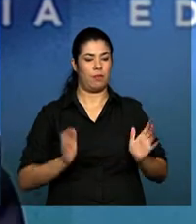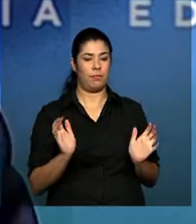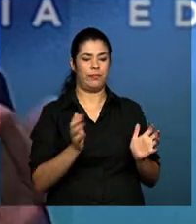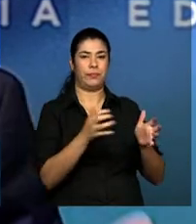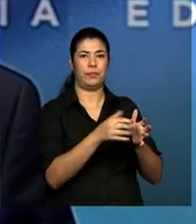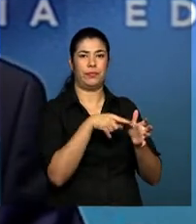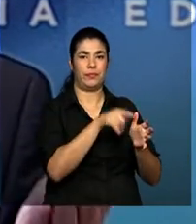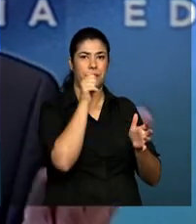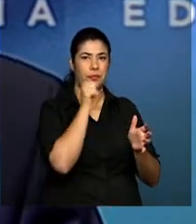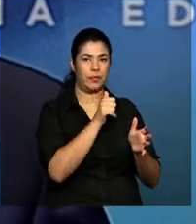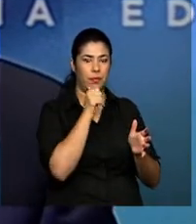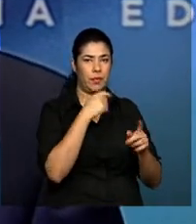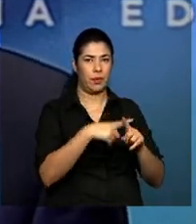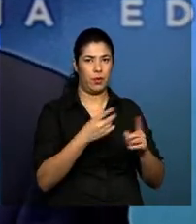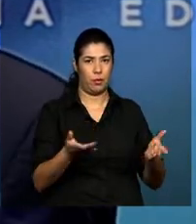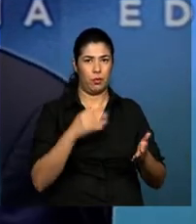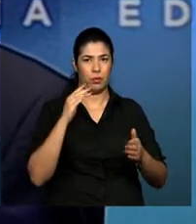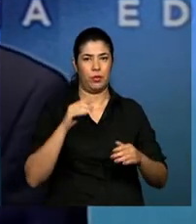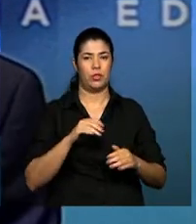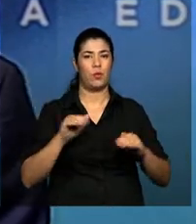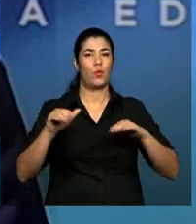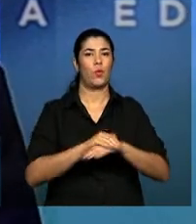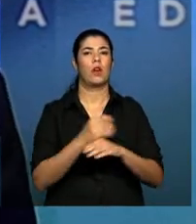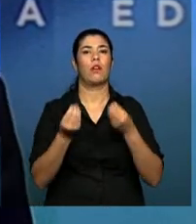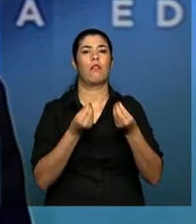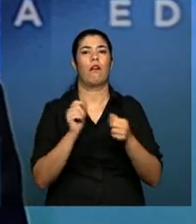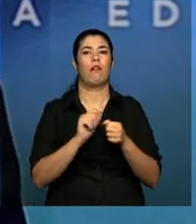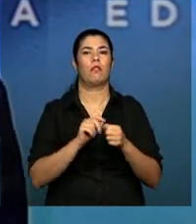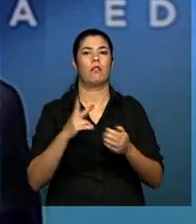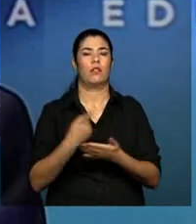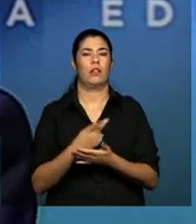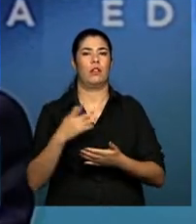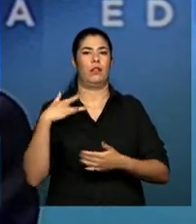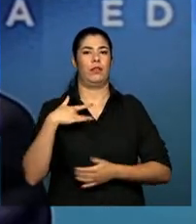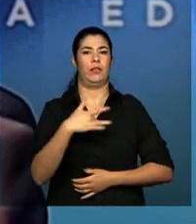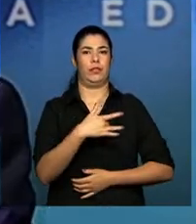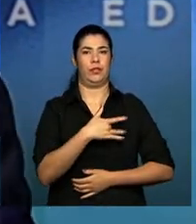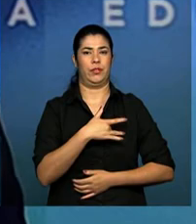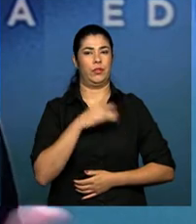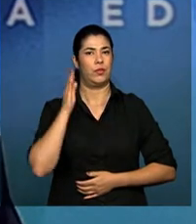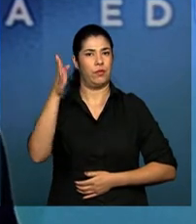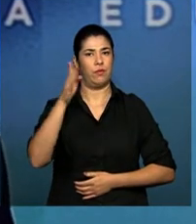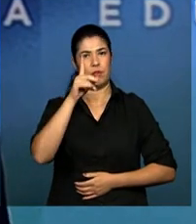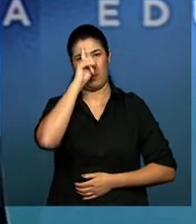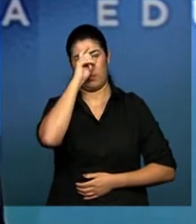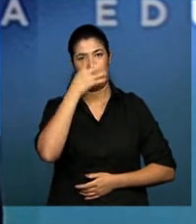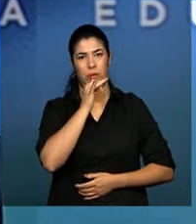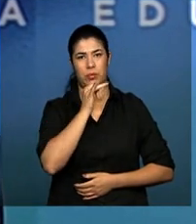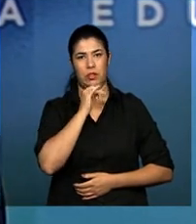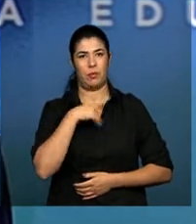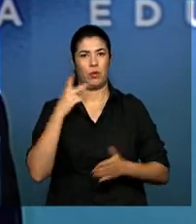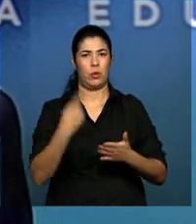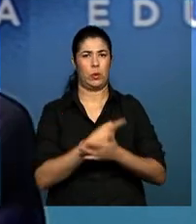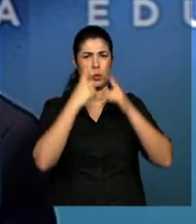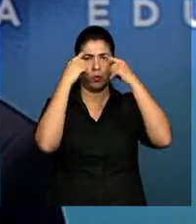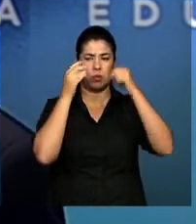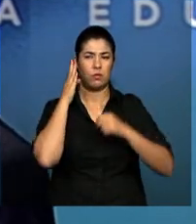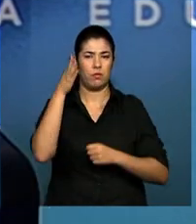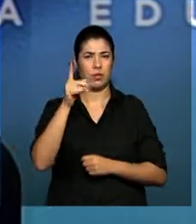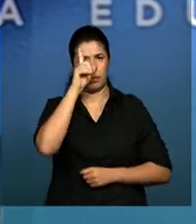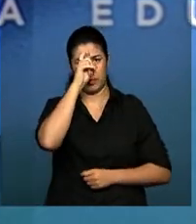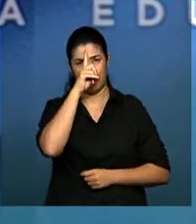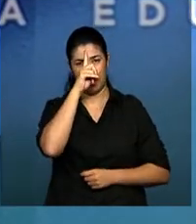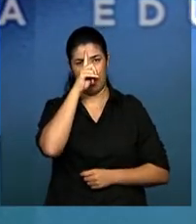ela se submete aos exames no serviço de saúde, naturalmente, porque foi ali que ela procurou, depois de ser agredida, e aí ela tem que